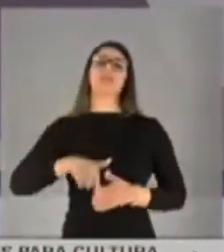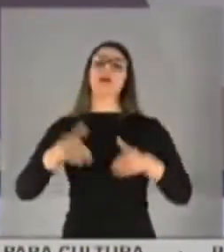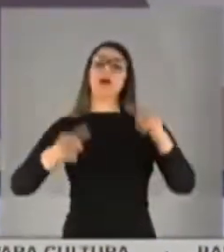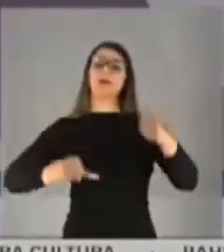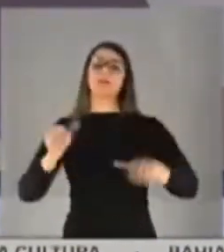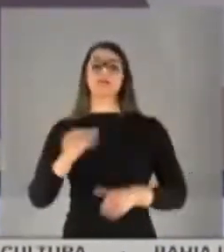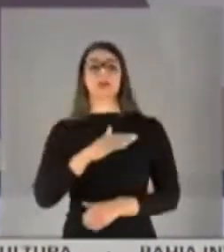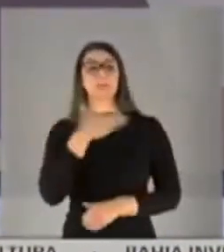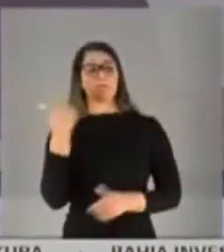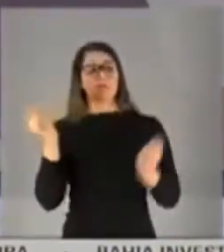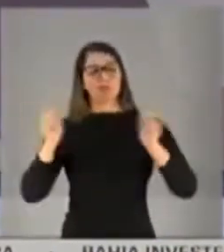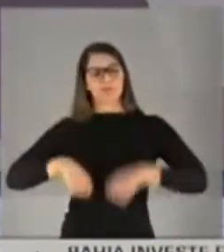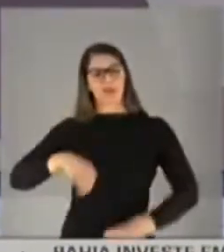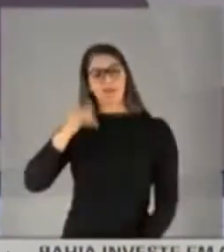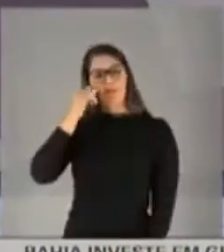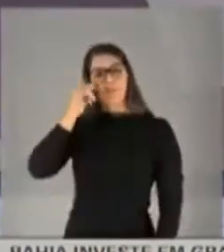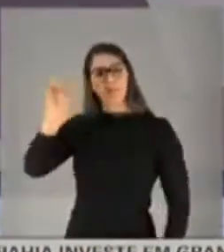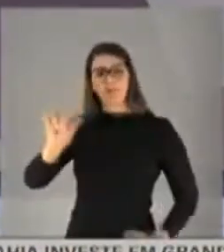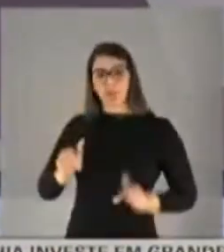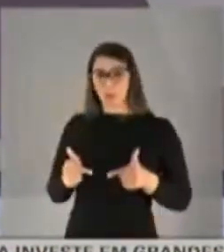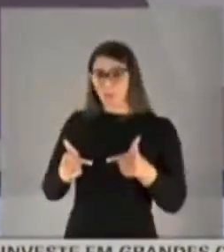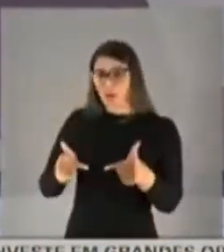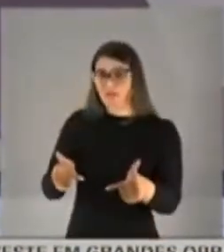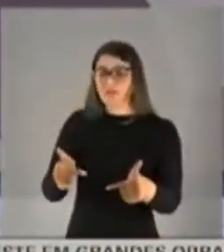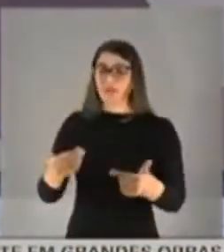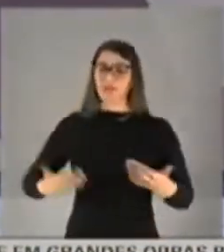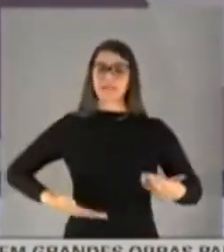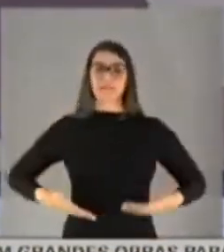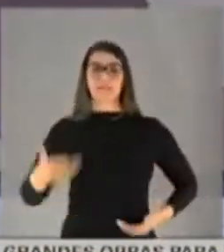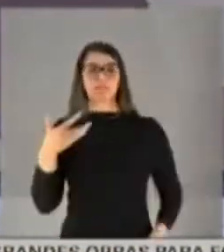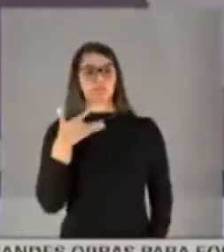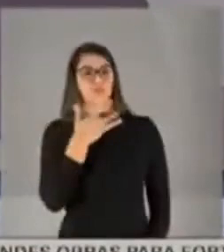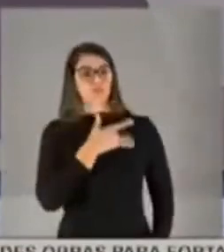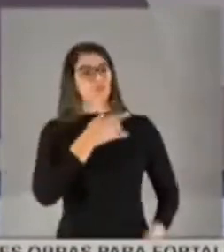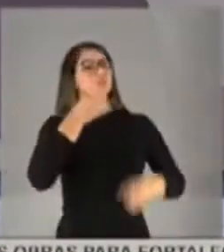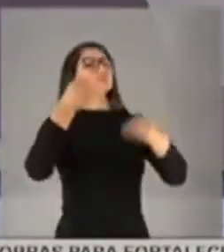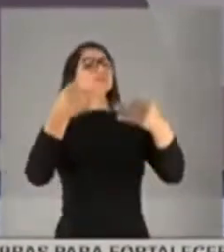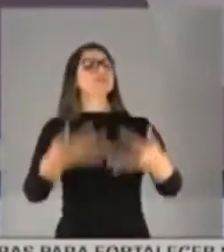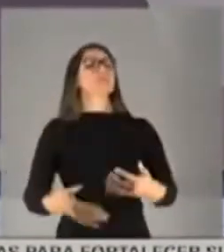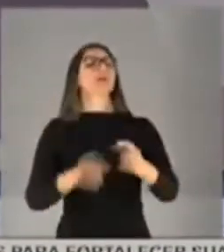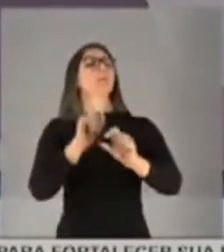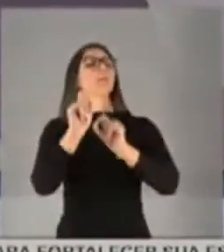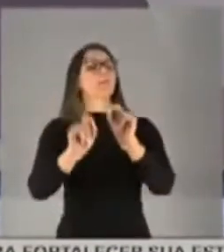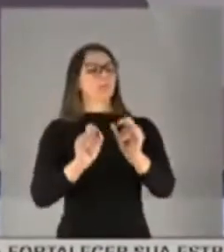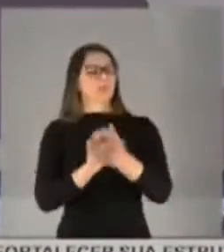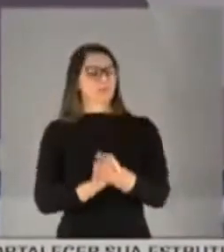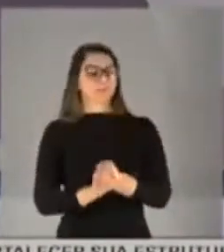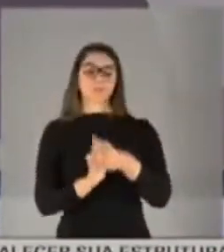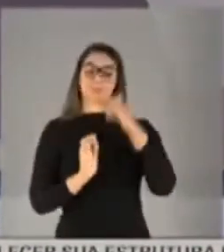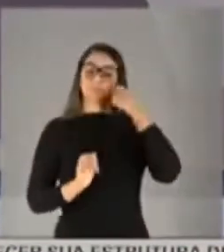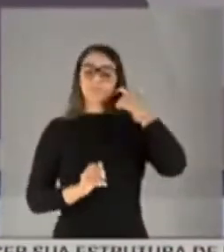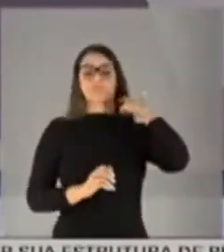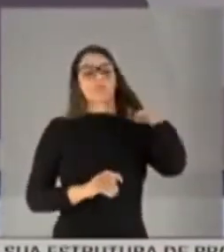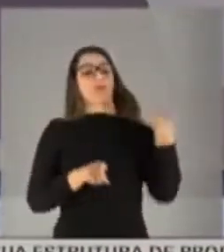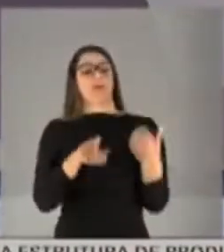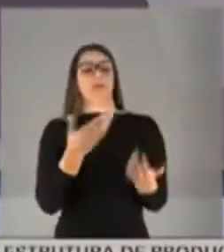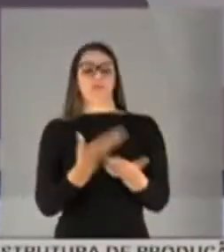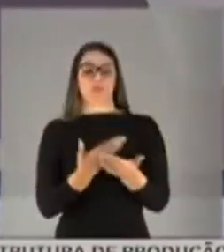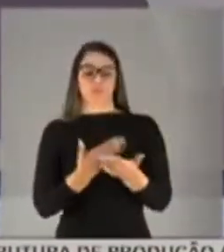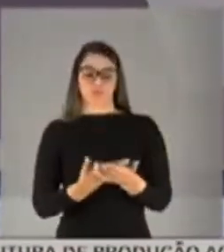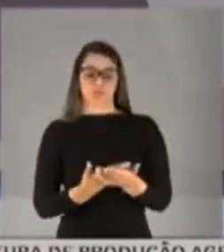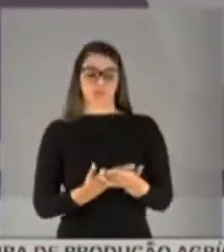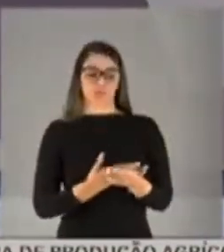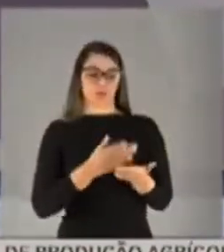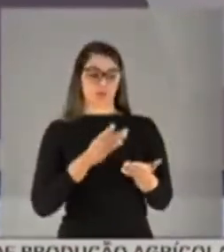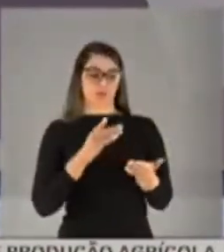mortes e evitasmas por ações e serviços de saúde. E eu explico por que são duas frentes. Porque esses estudos da revista